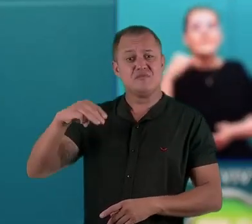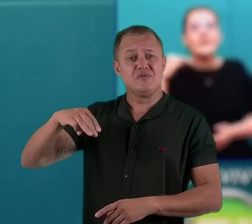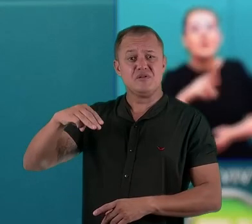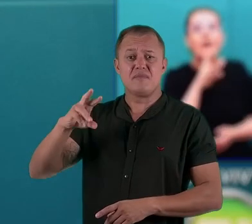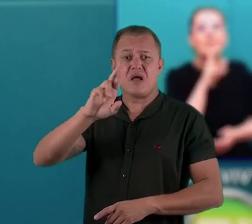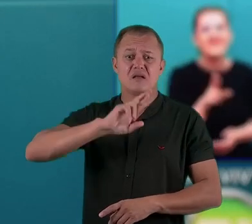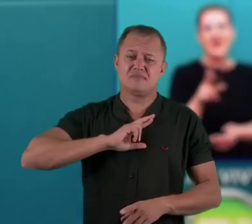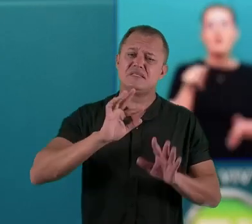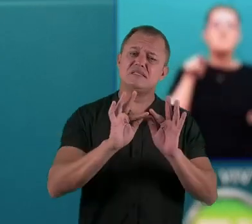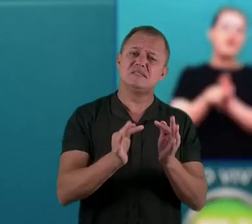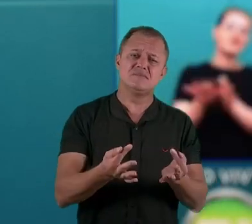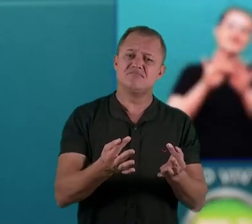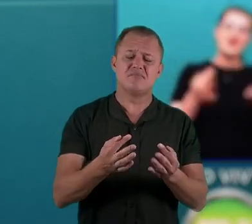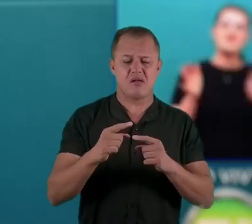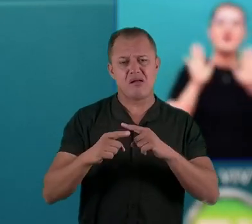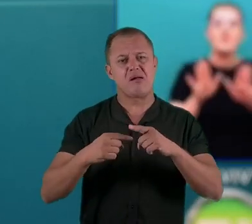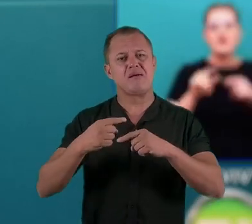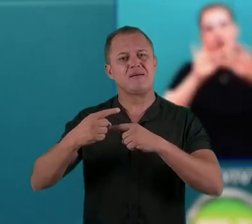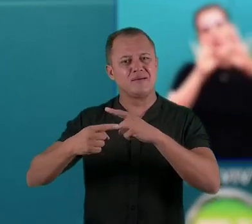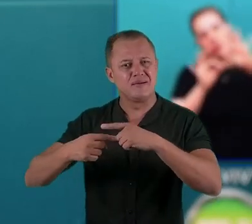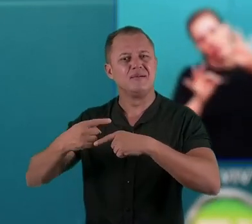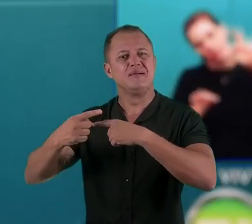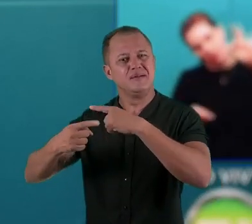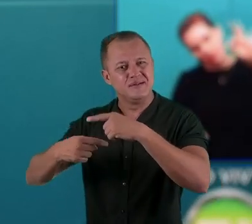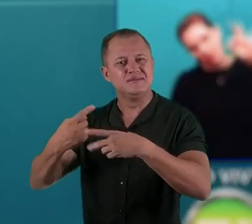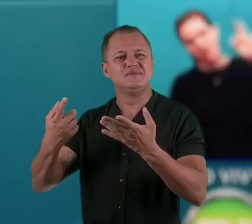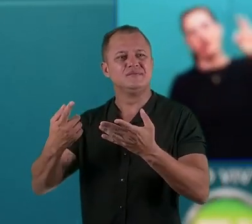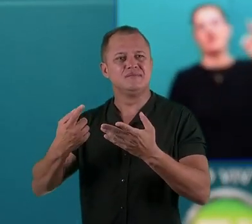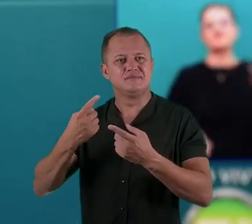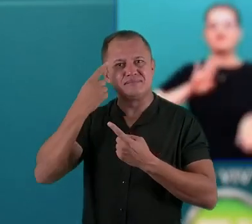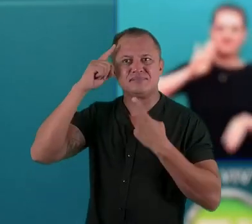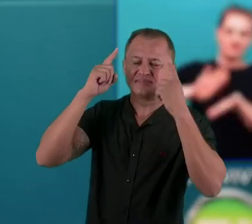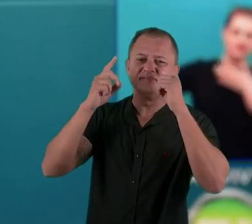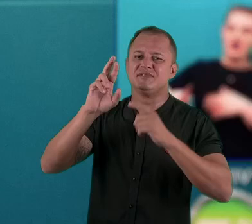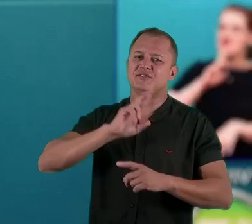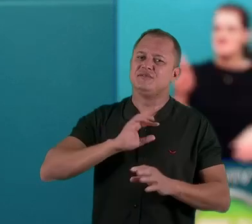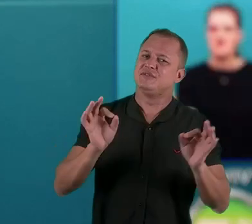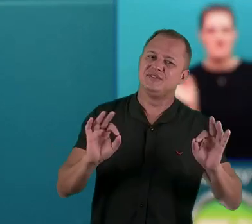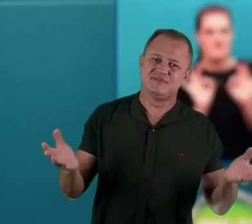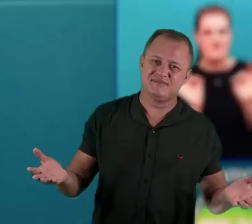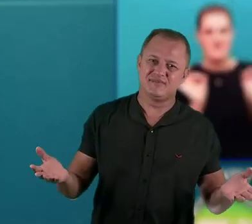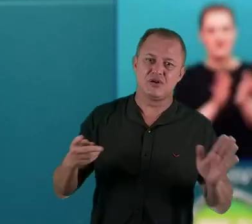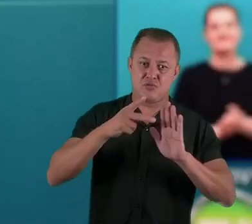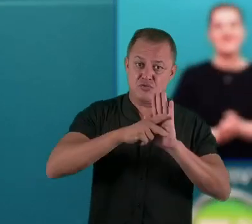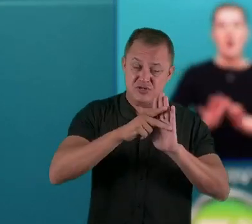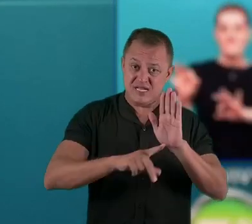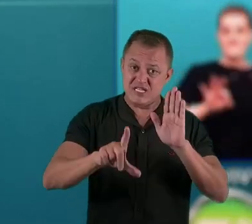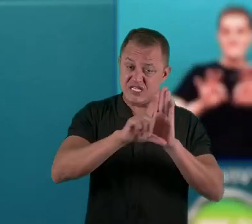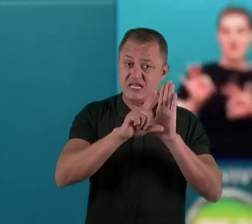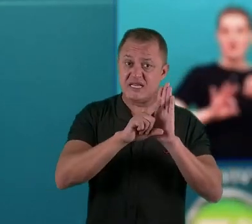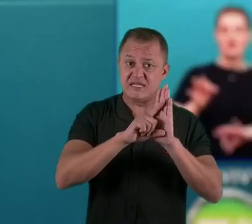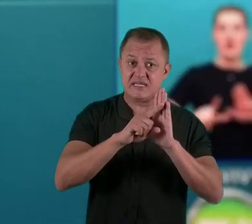responder uma pergunta simples. Enrolou, enrolou, enrolou, chutou e não respondeu. O projeto de lei